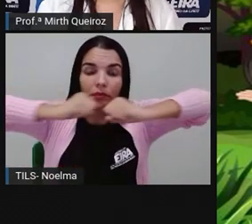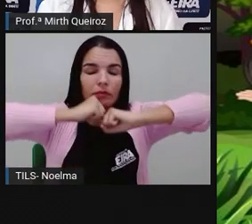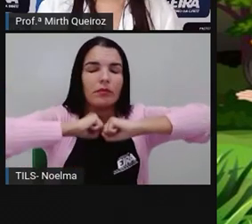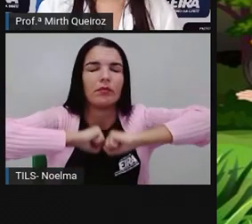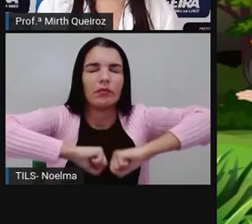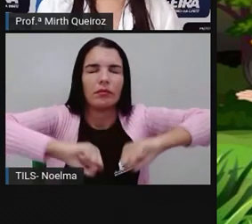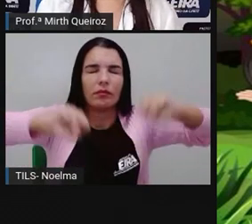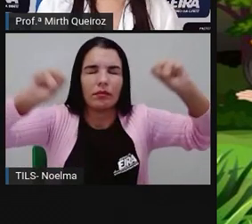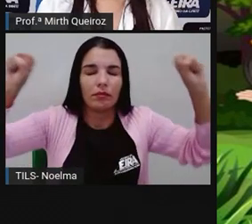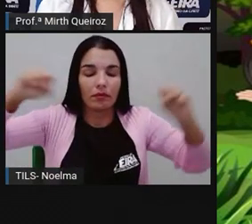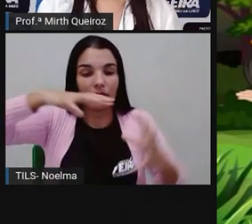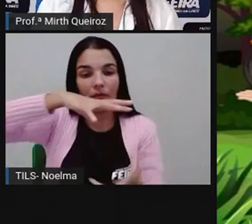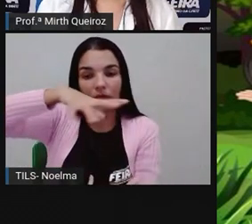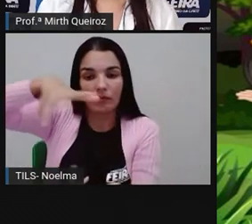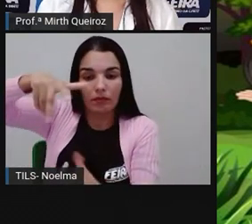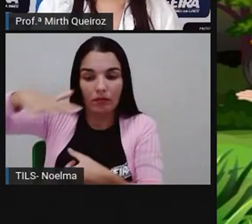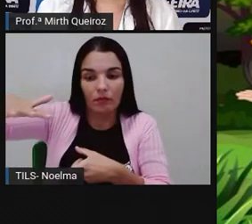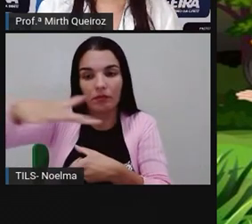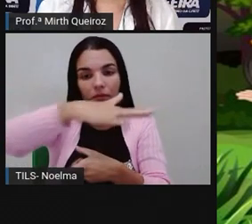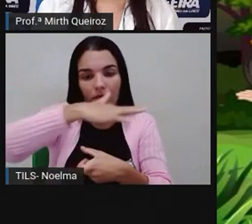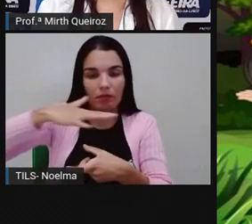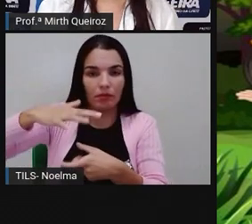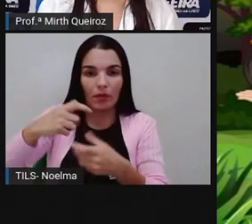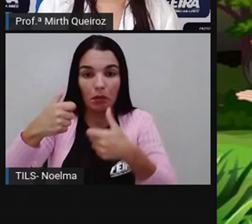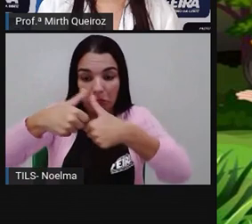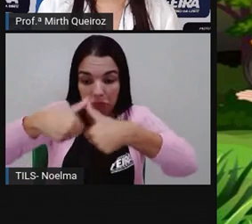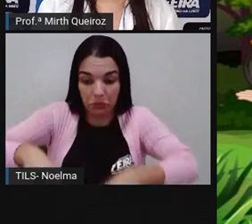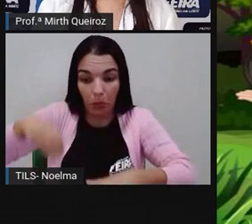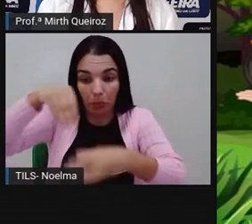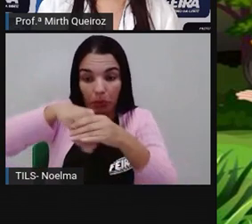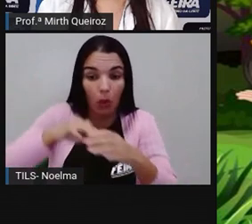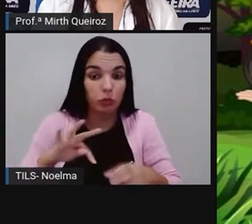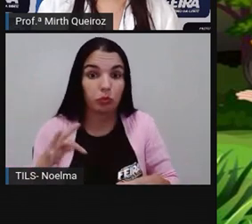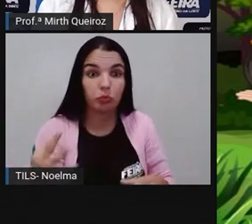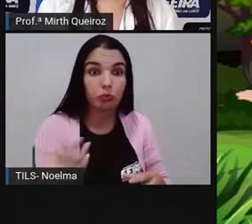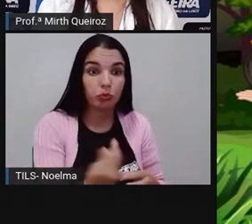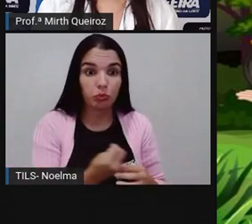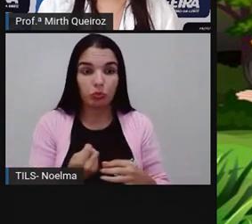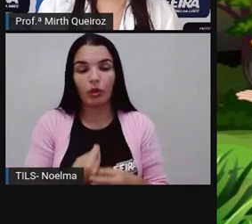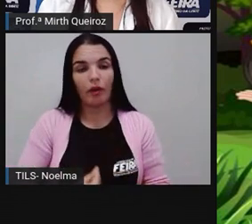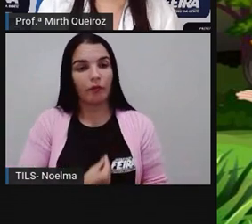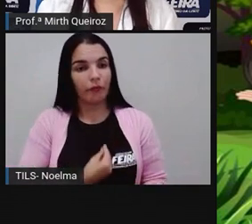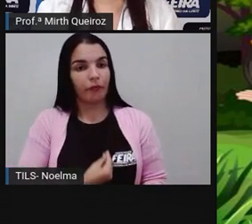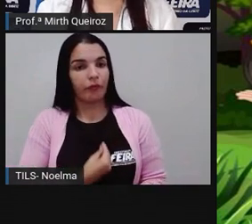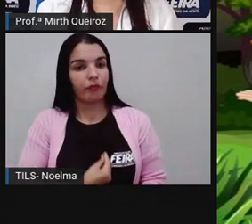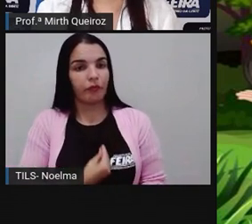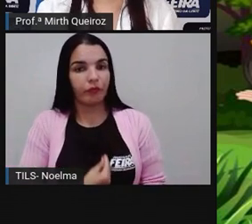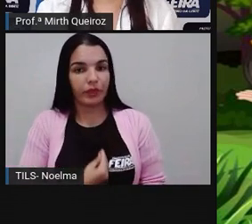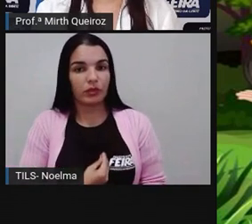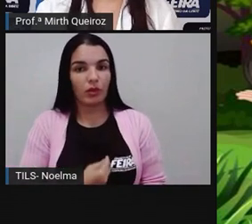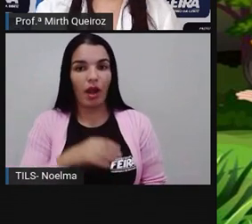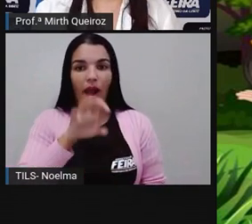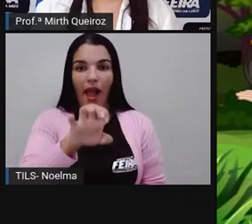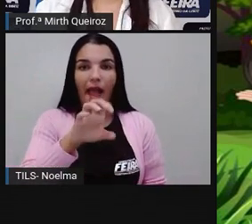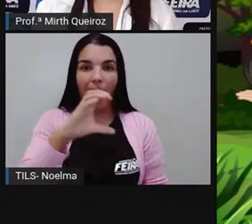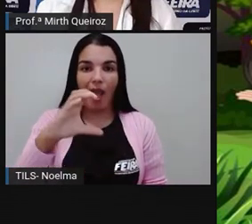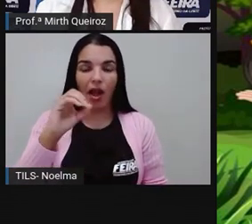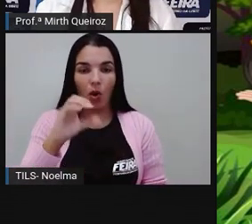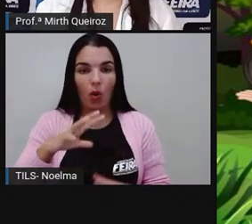ecossistema composto por todos os ecossistemas existentes, chamados de ecosfera ou